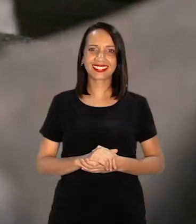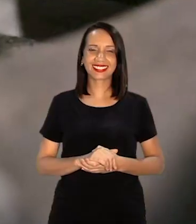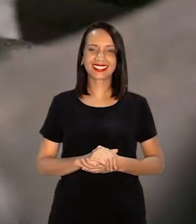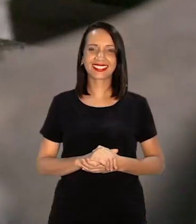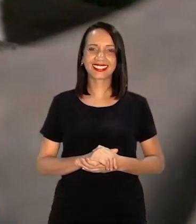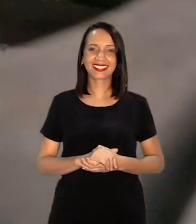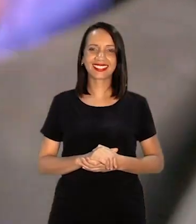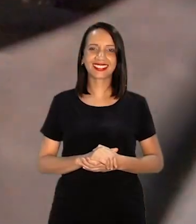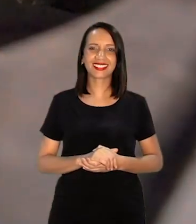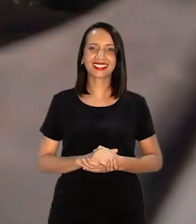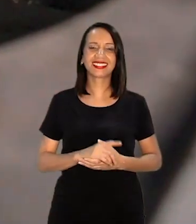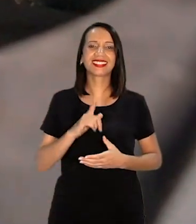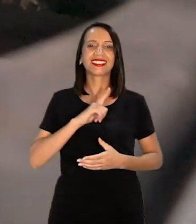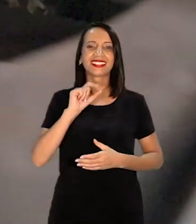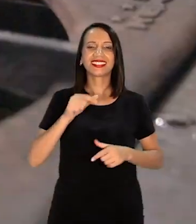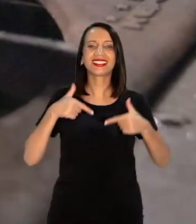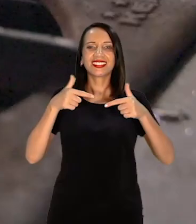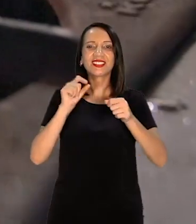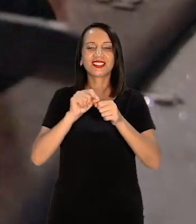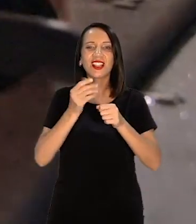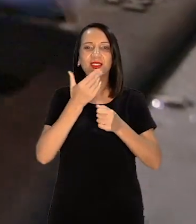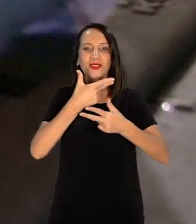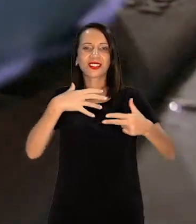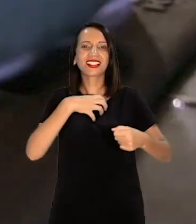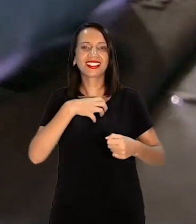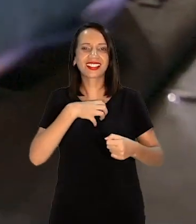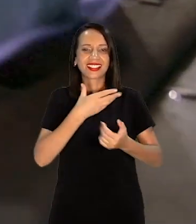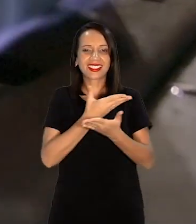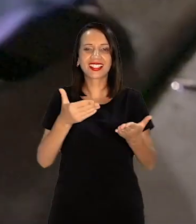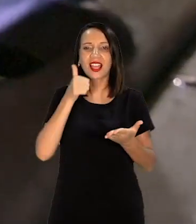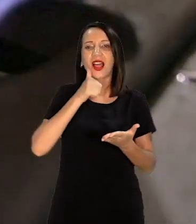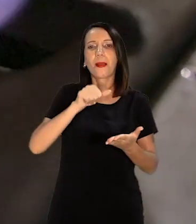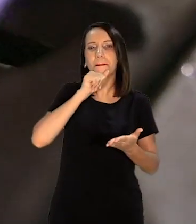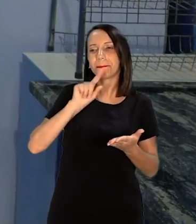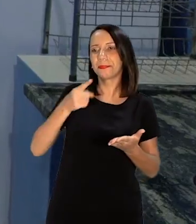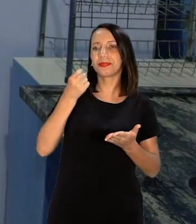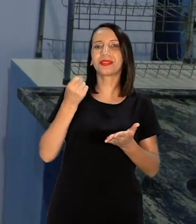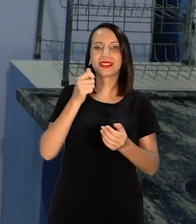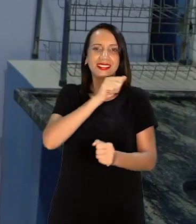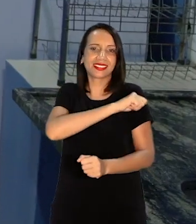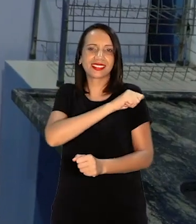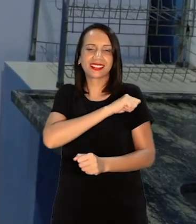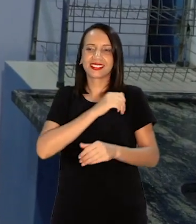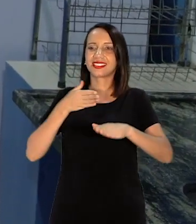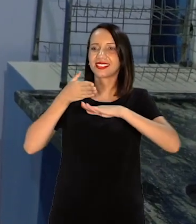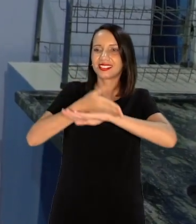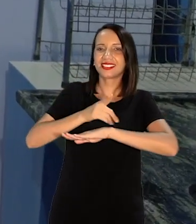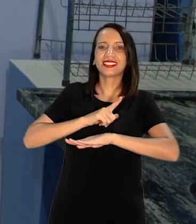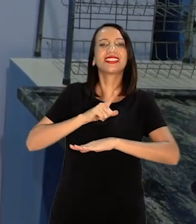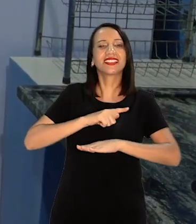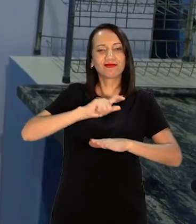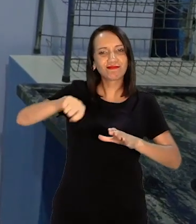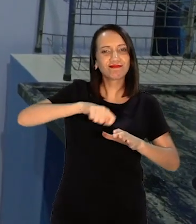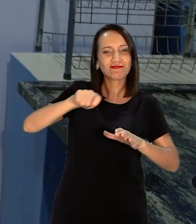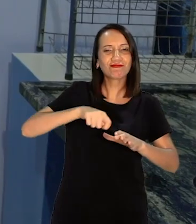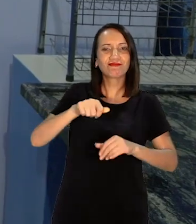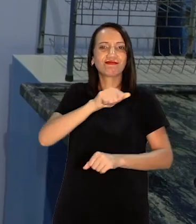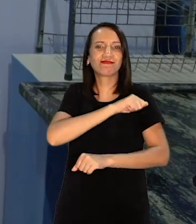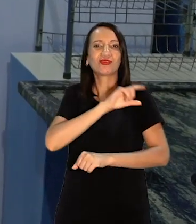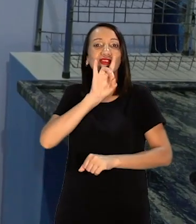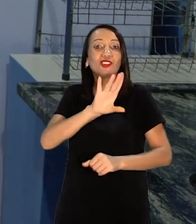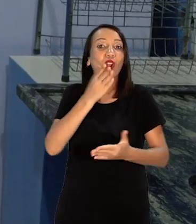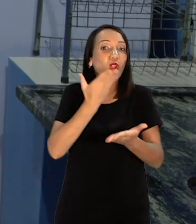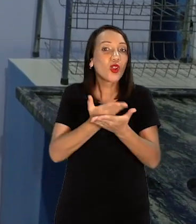Quem faz comida aqui São as mães Chamas no fogão As mães Os ex-alunos Vêm e ajudam a fazer comida Porque os alunos Precisam só